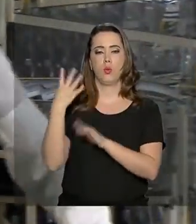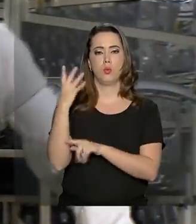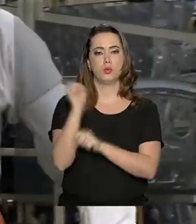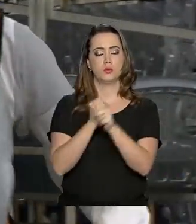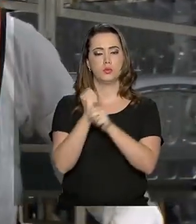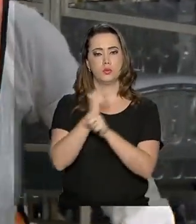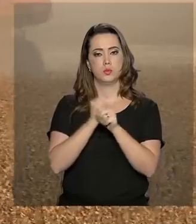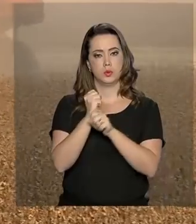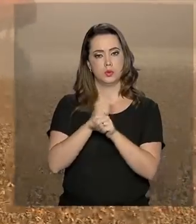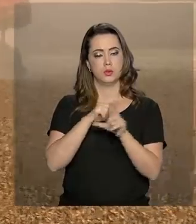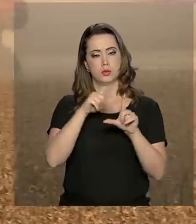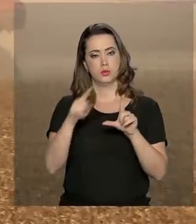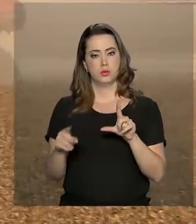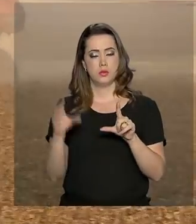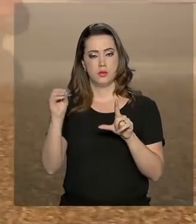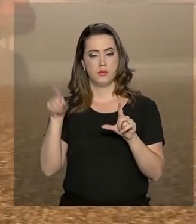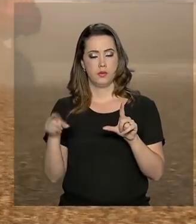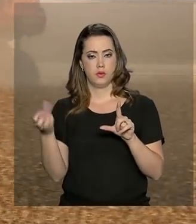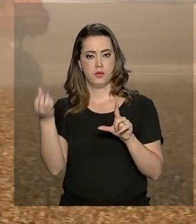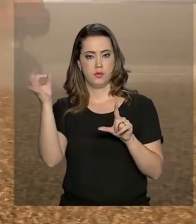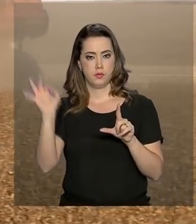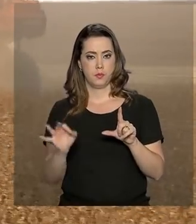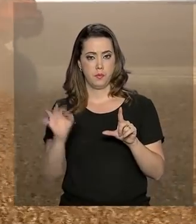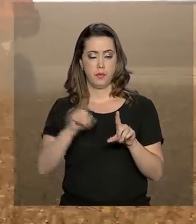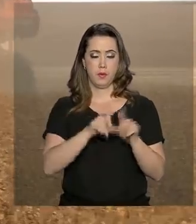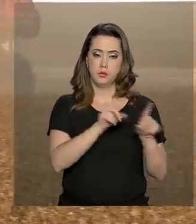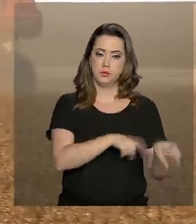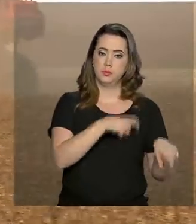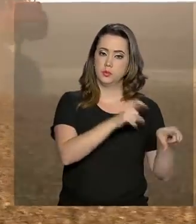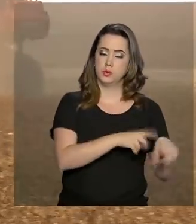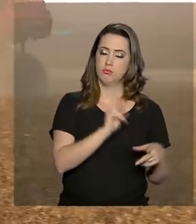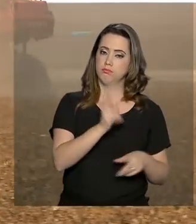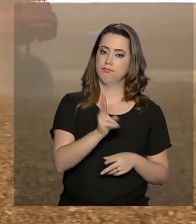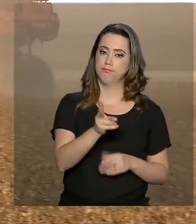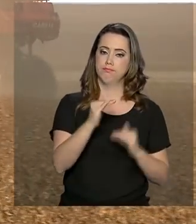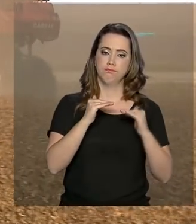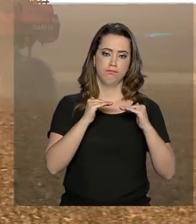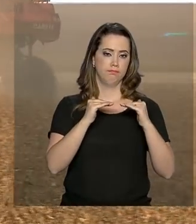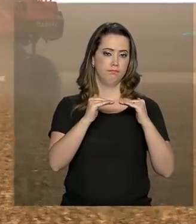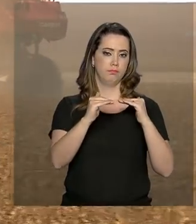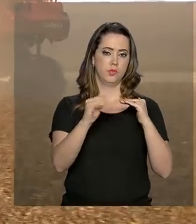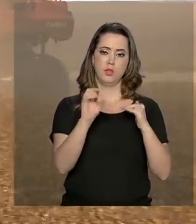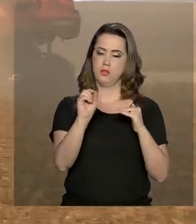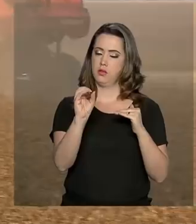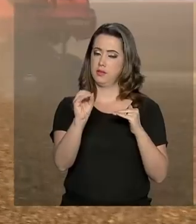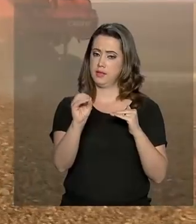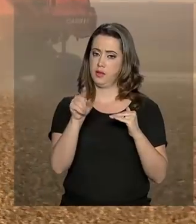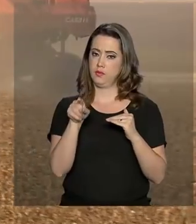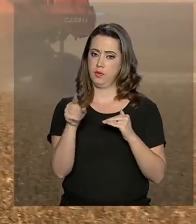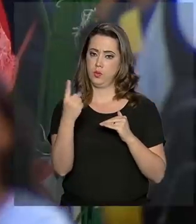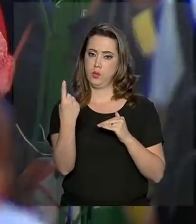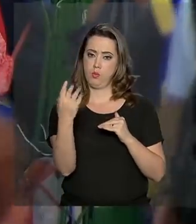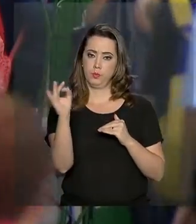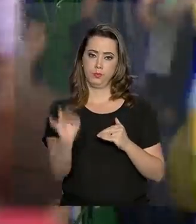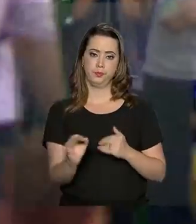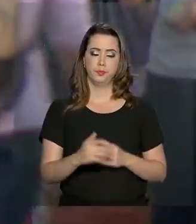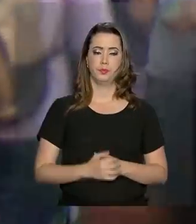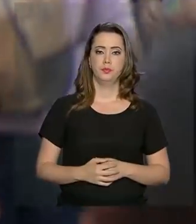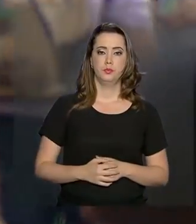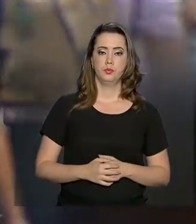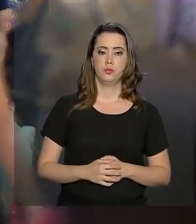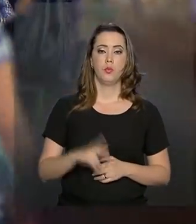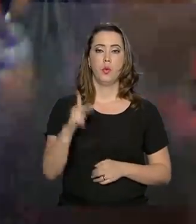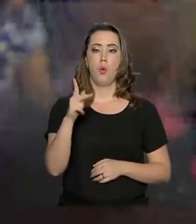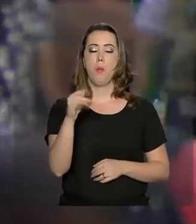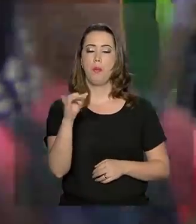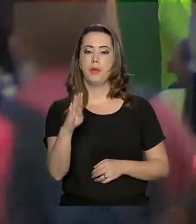,6%. Já a agropecuária permaneceu praticamente estável, com 0,1%. O PIB